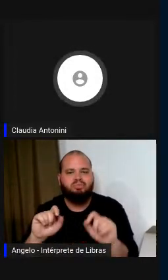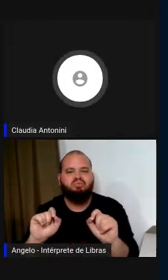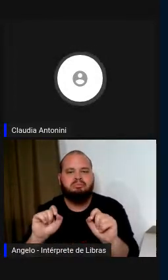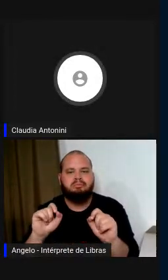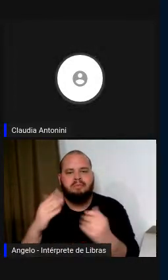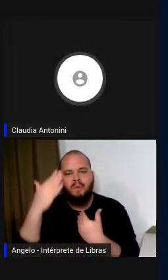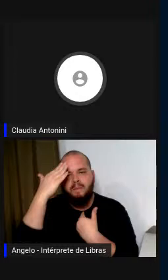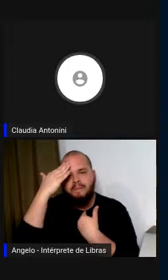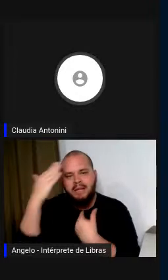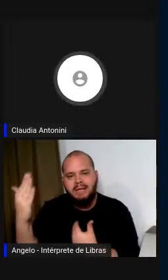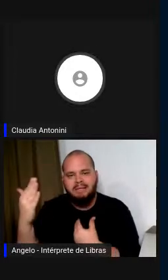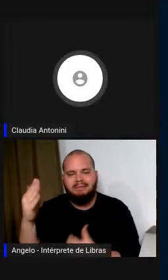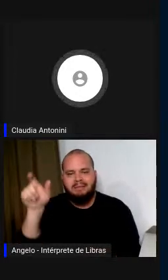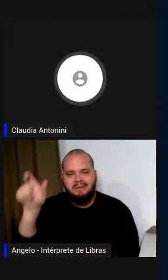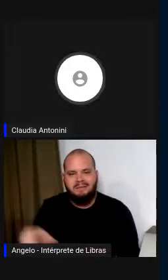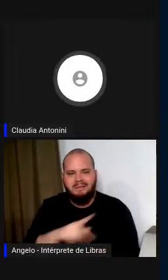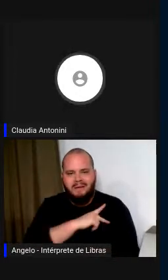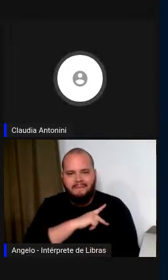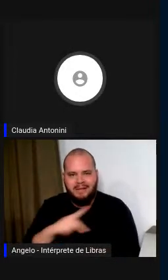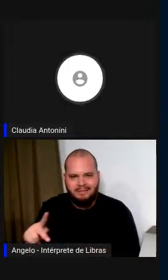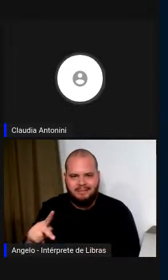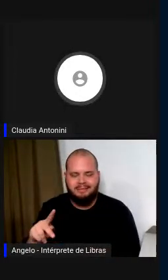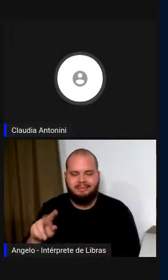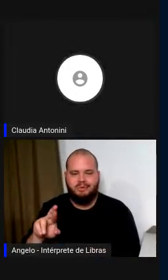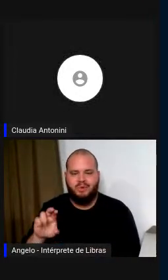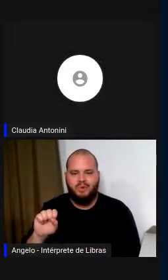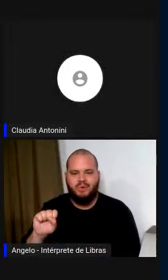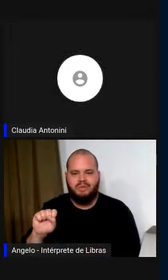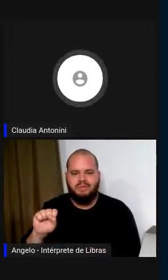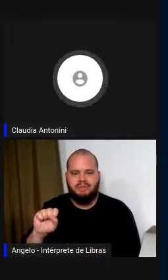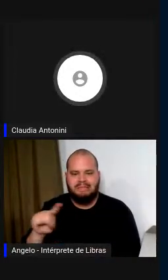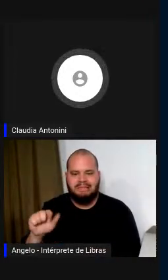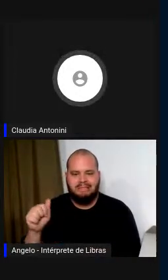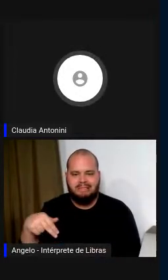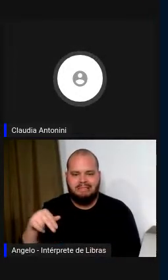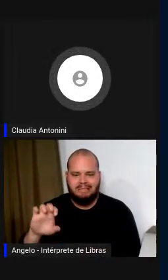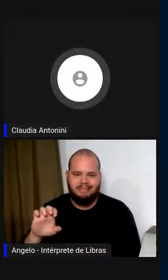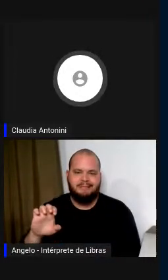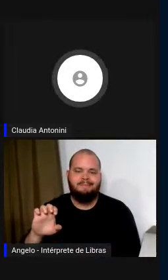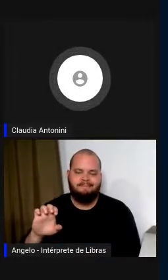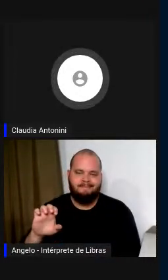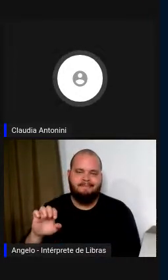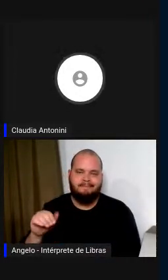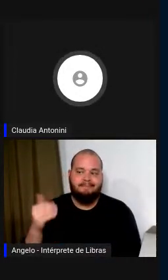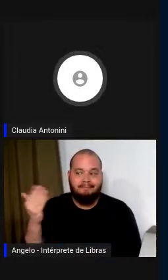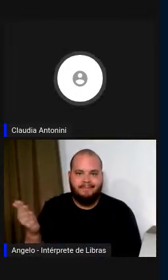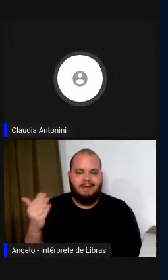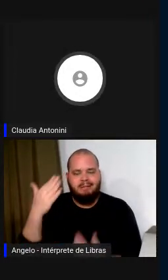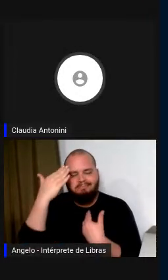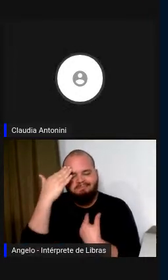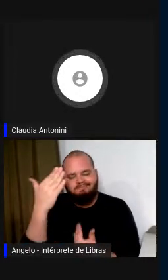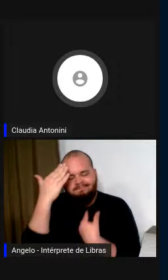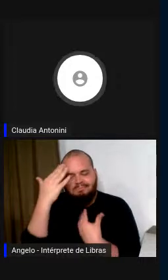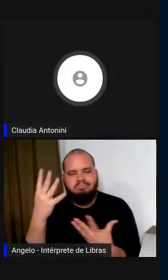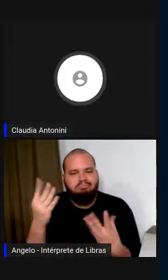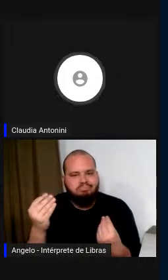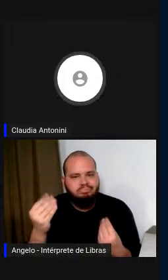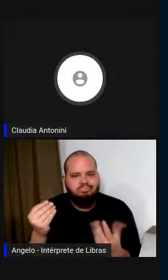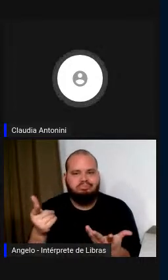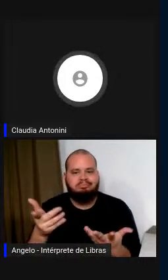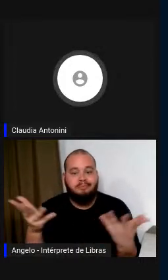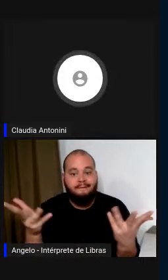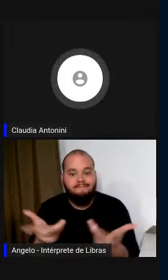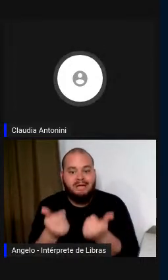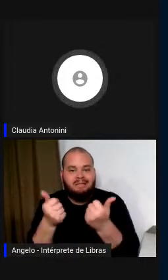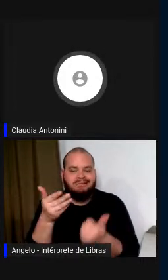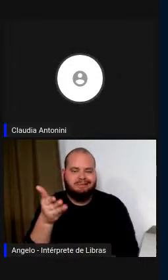presidente da Abrapt, professora Rosane Beck, que agradece tantíssimo por essa fantástica